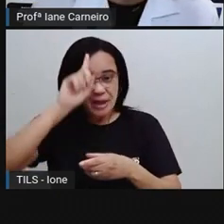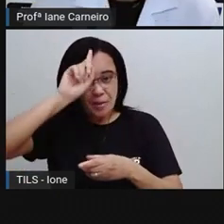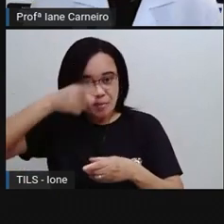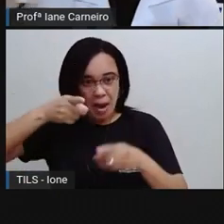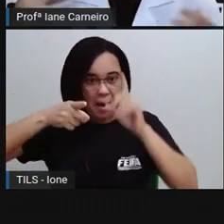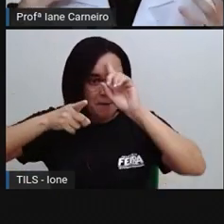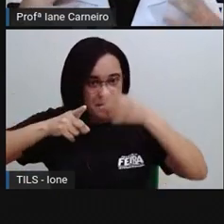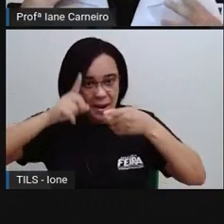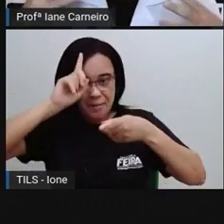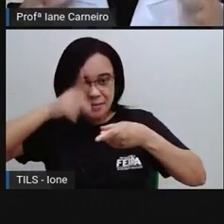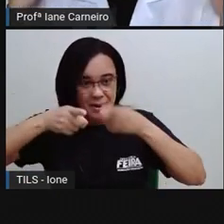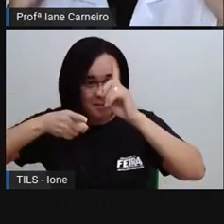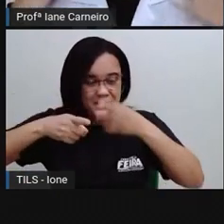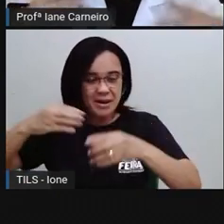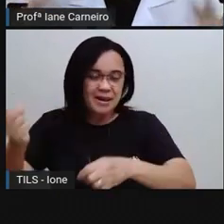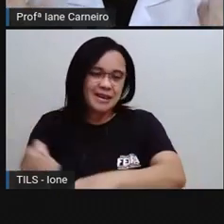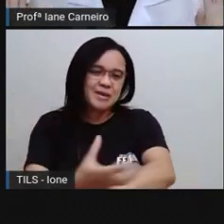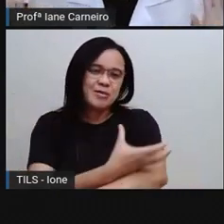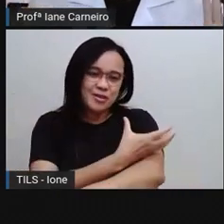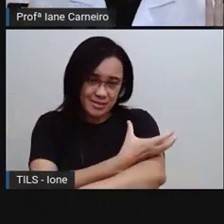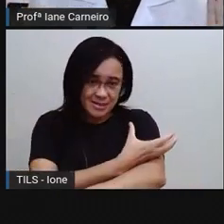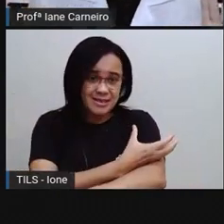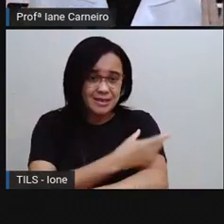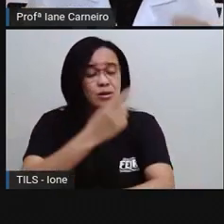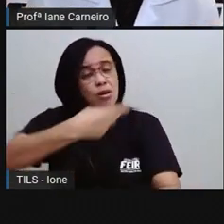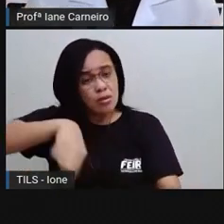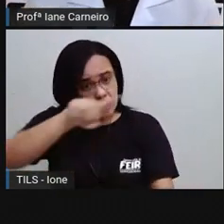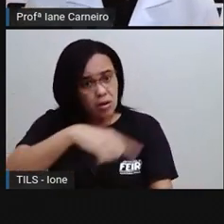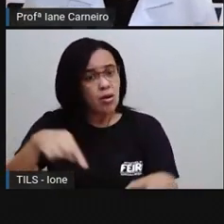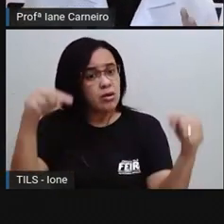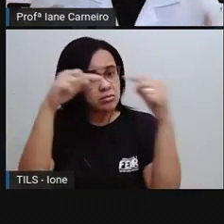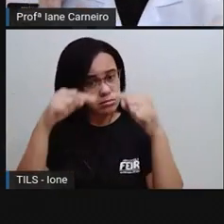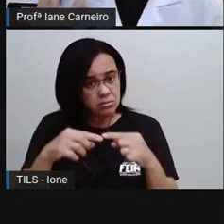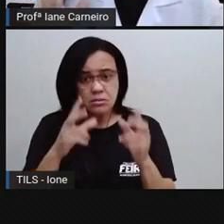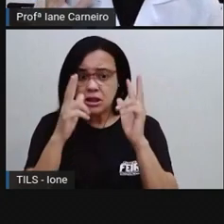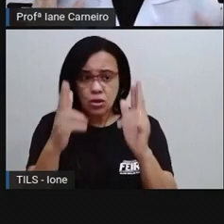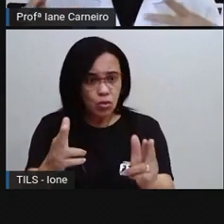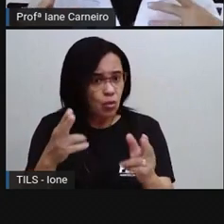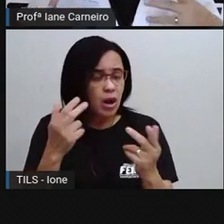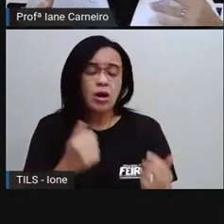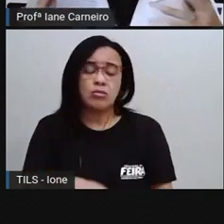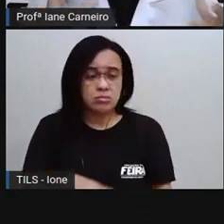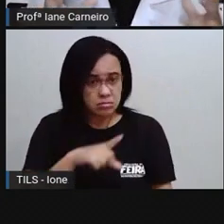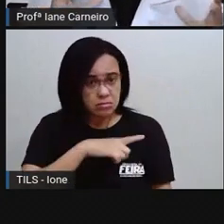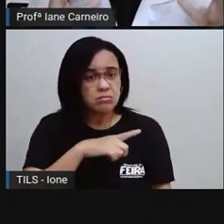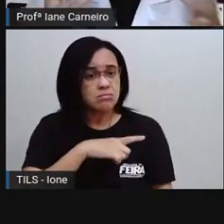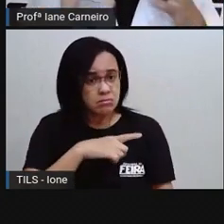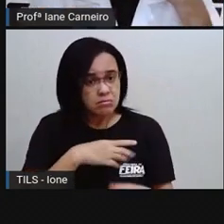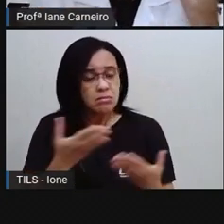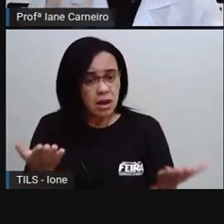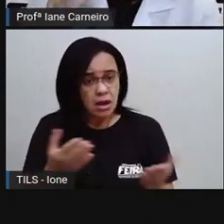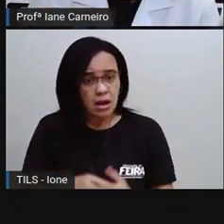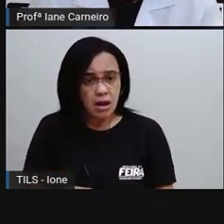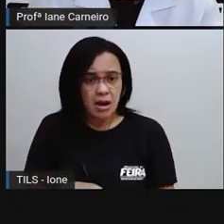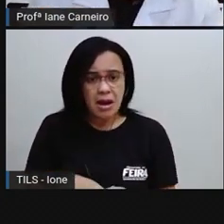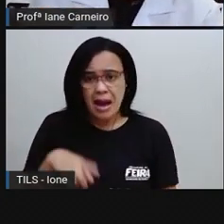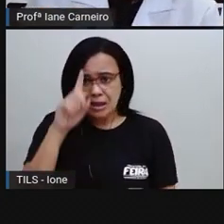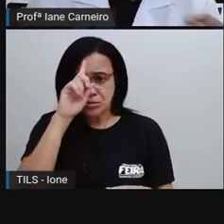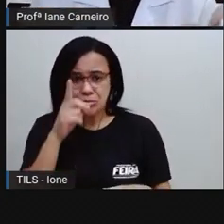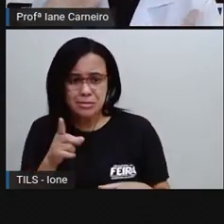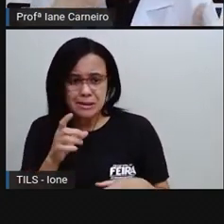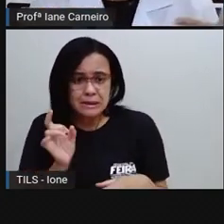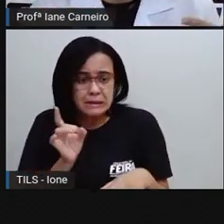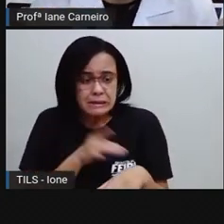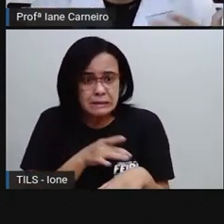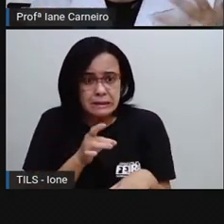emoções. E as nossas emoções ficam bem assim também, né? Fica, tem hora que a gente não sabe se, ai, será que eu tô com medo?